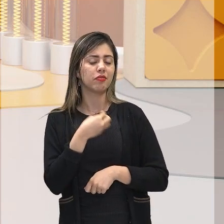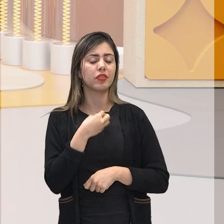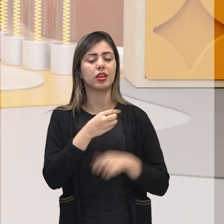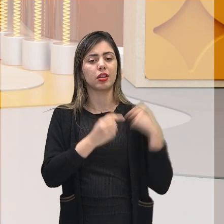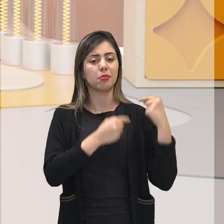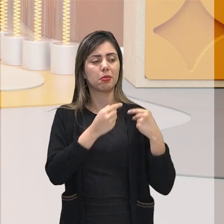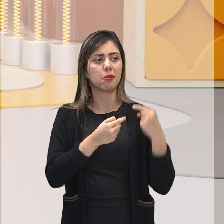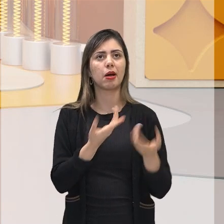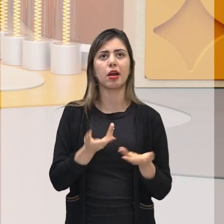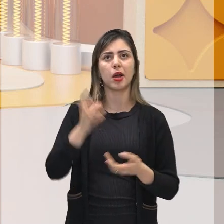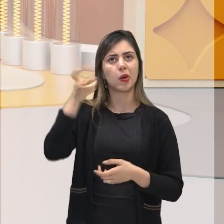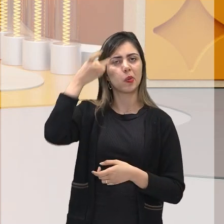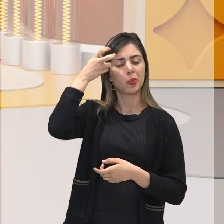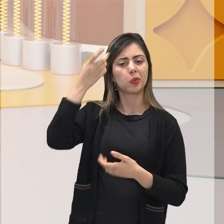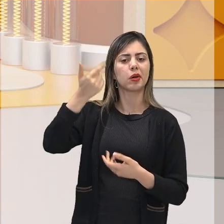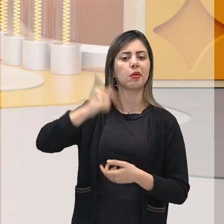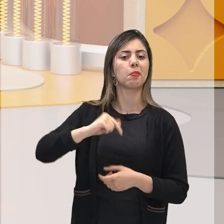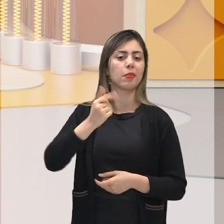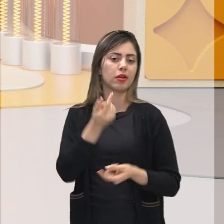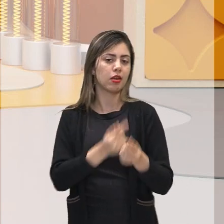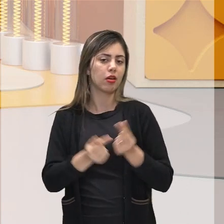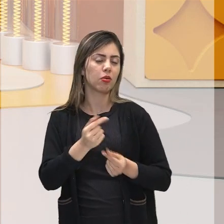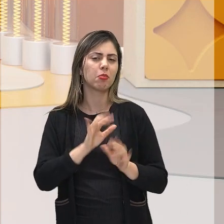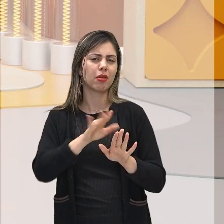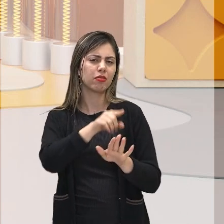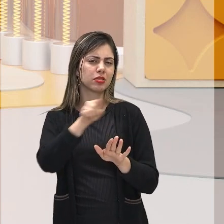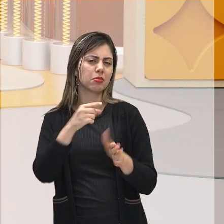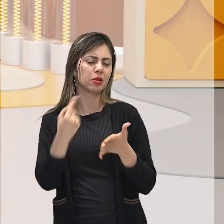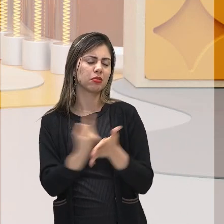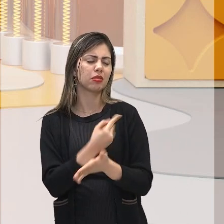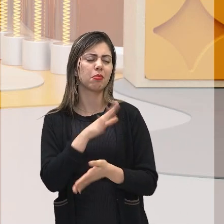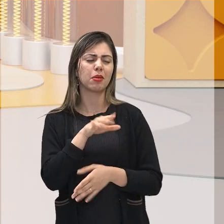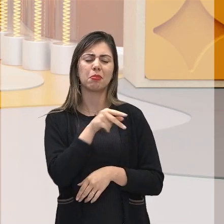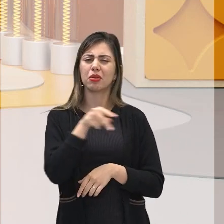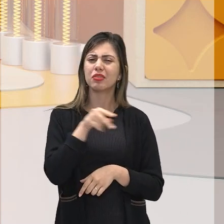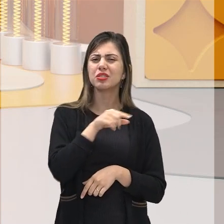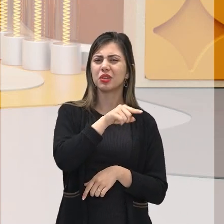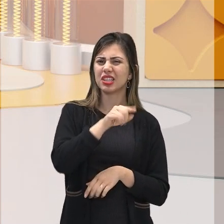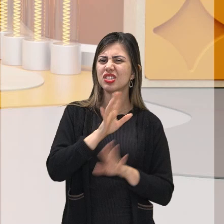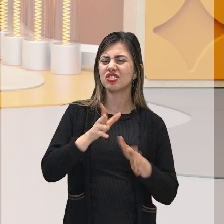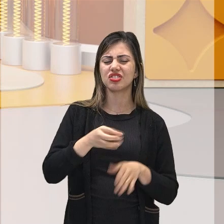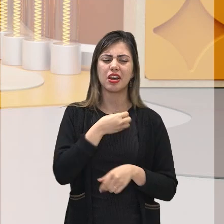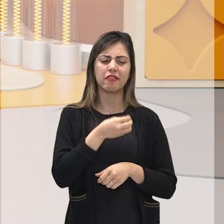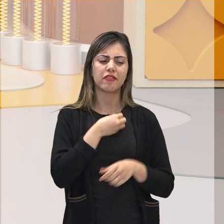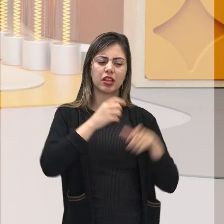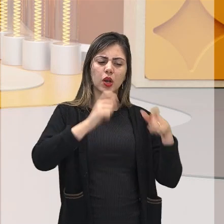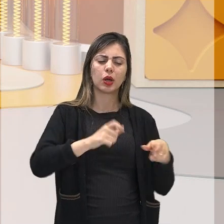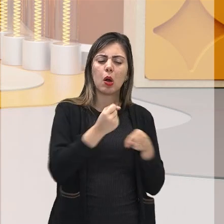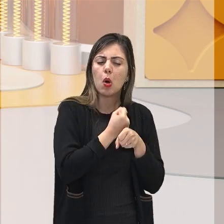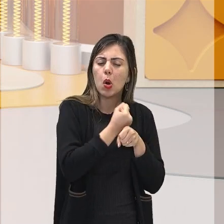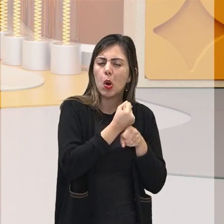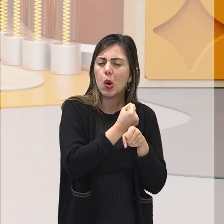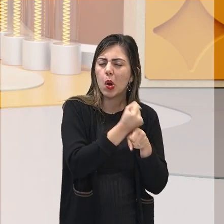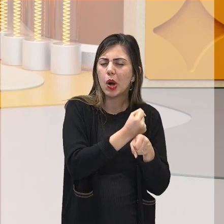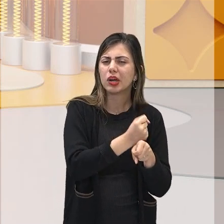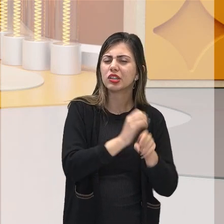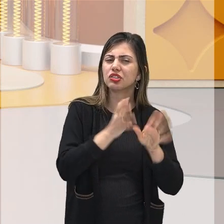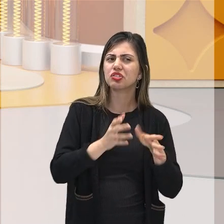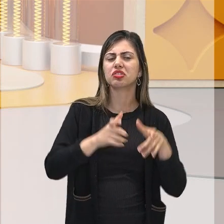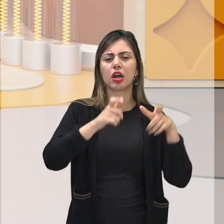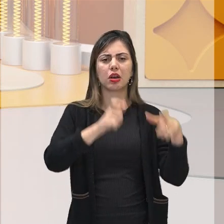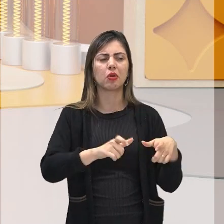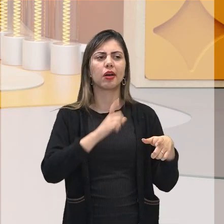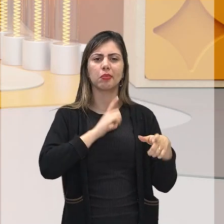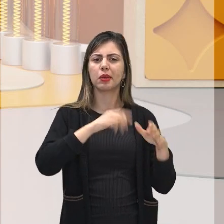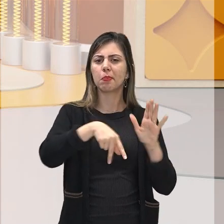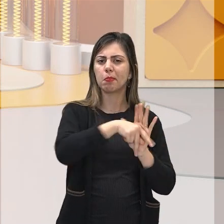e econômica. Você pode me perguntar, mas, professor, se esse pessoal já mora há tanto tempo nesses localidades, nesses remanescentes de